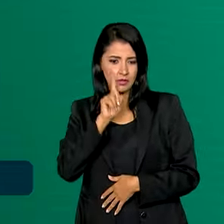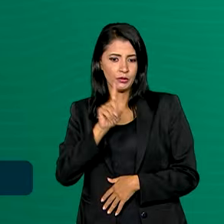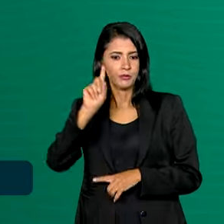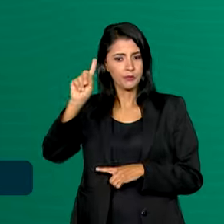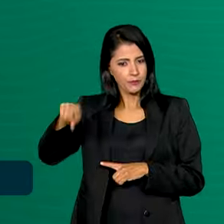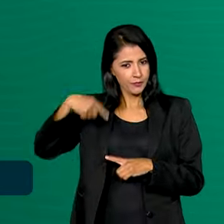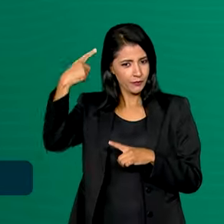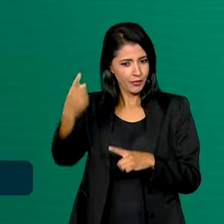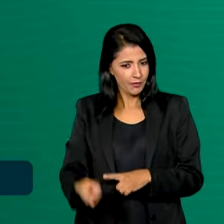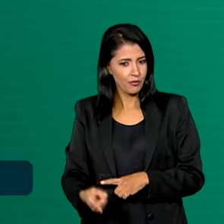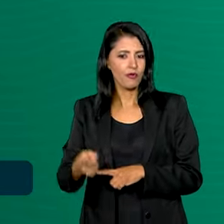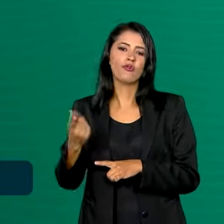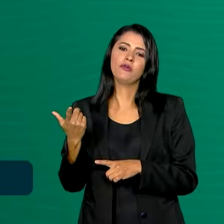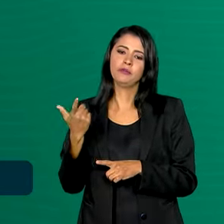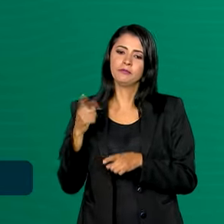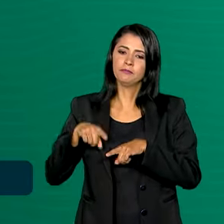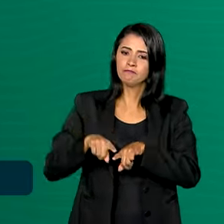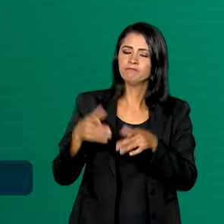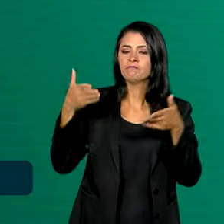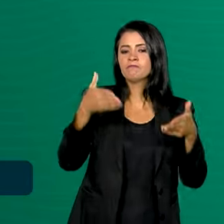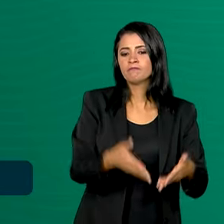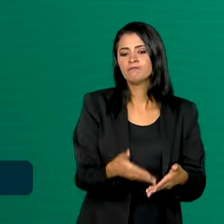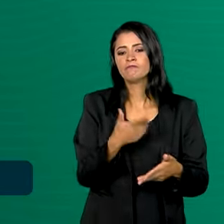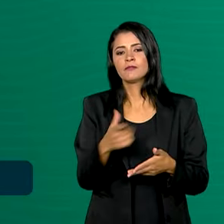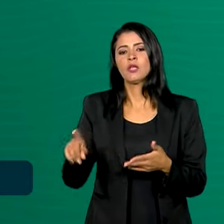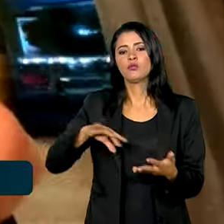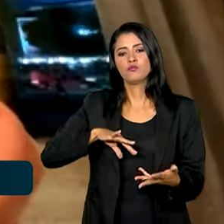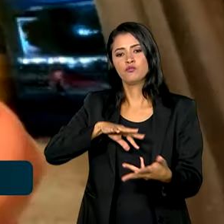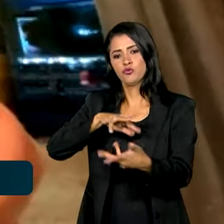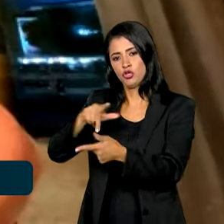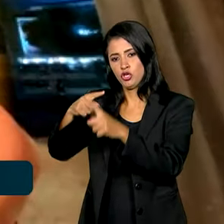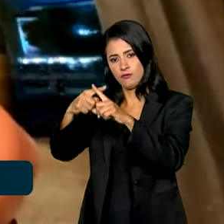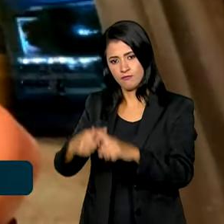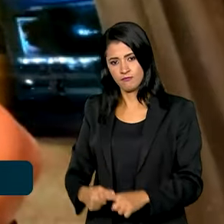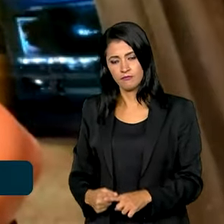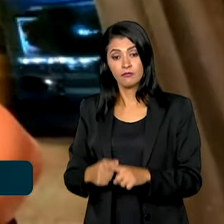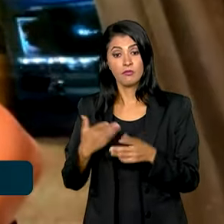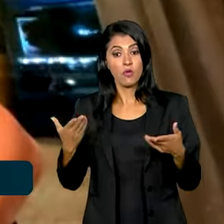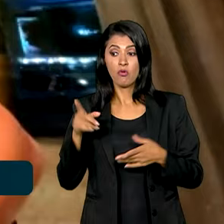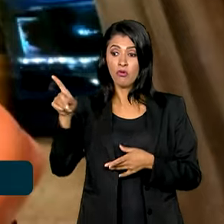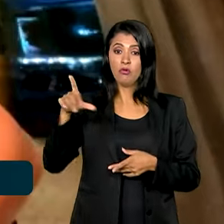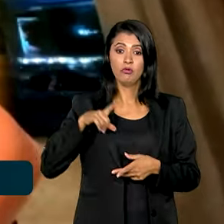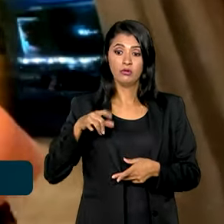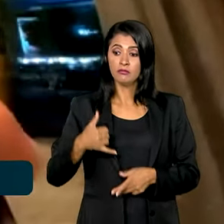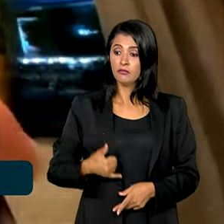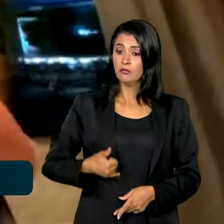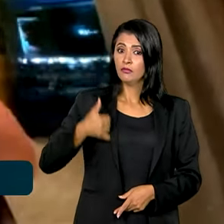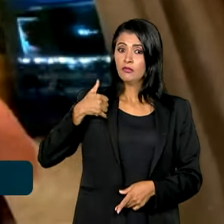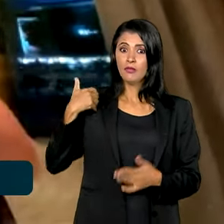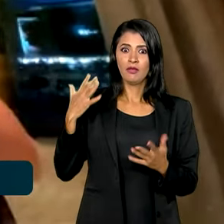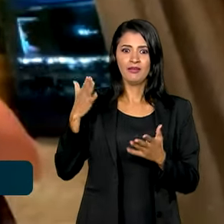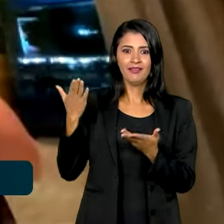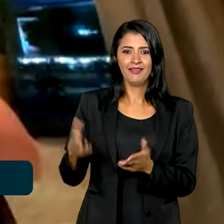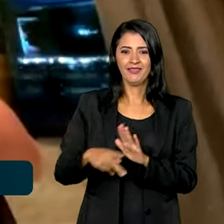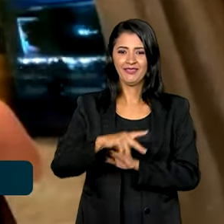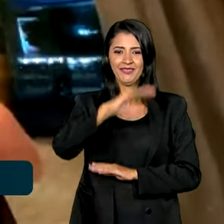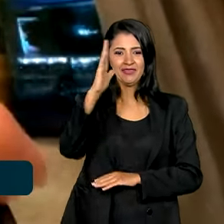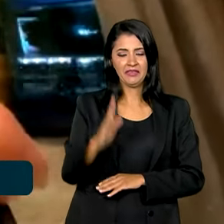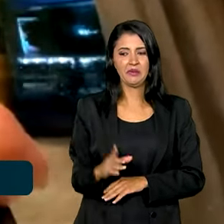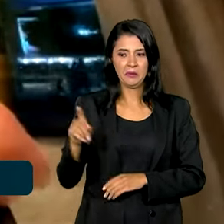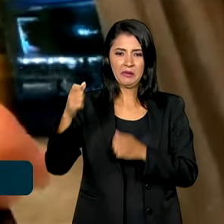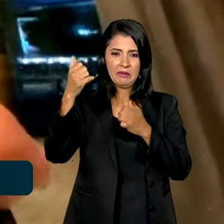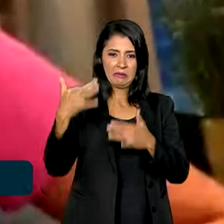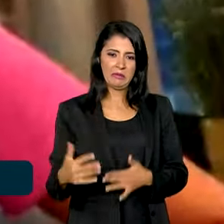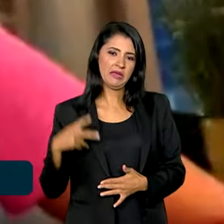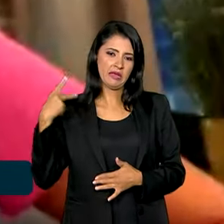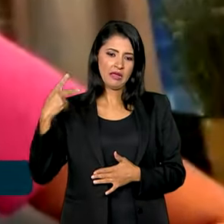Depois disso, vieram participações nos mundiais. Hoje, ela é orgulho do Brasil e conta que a sua carreira